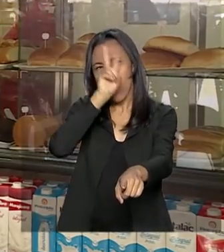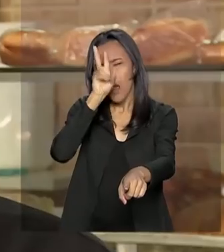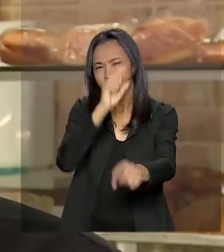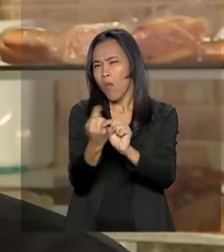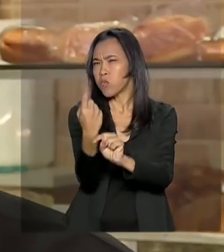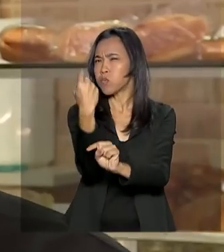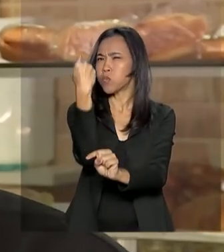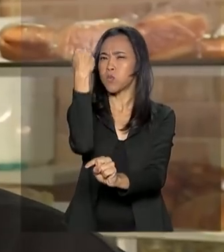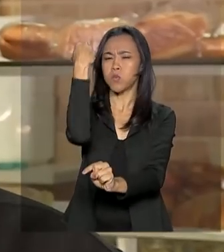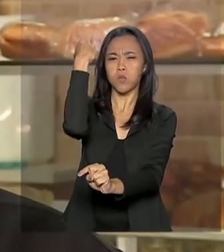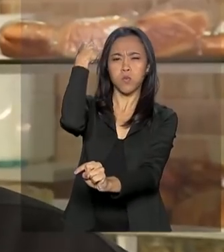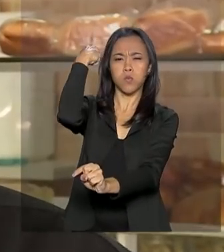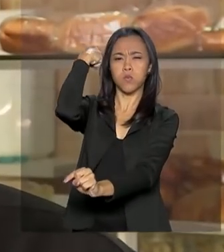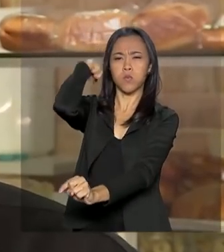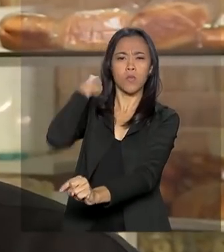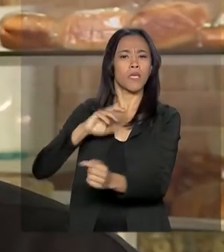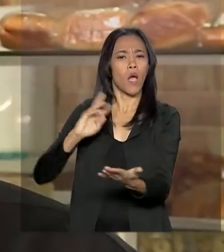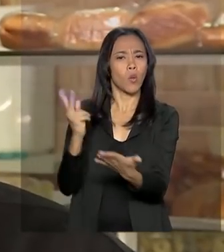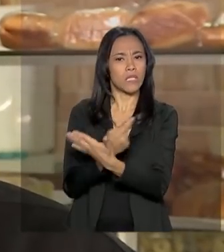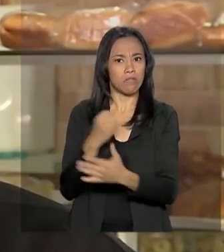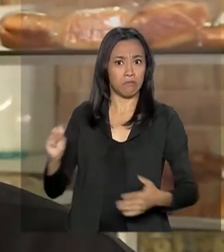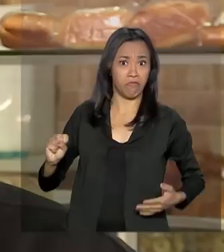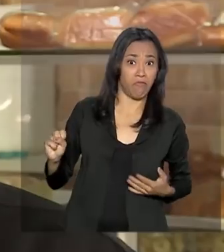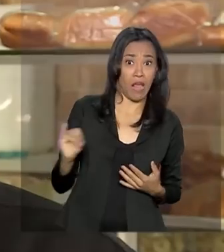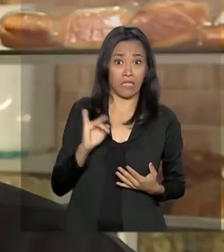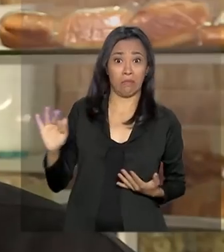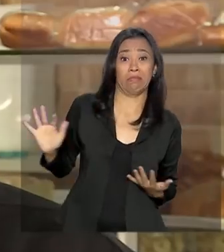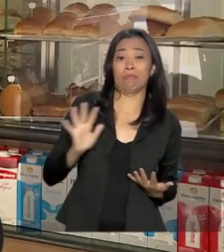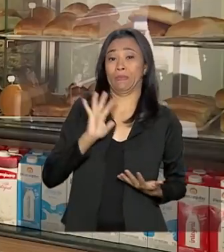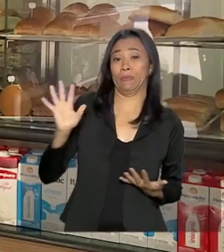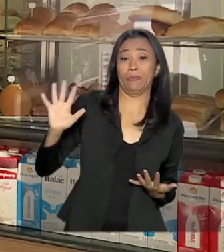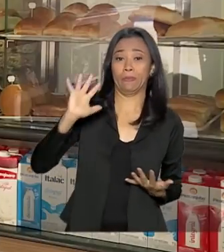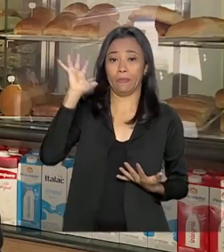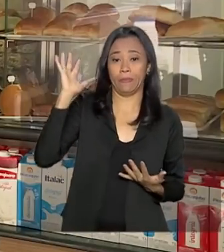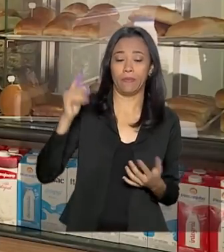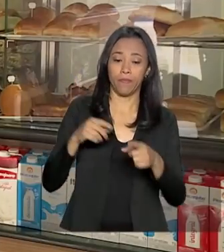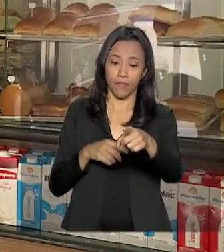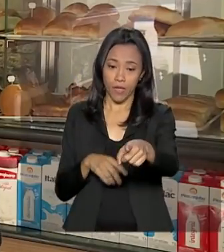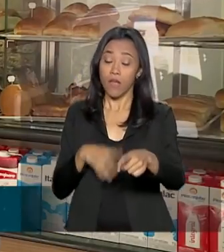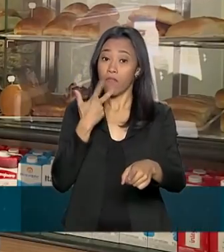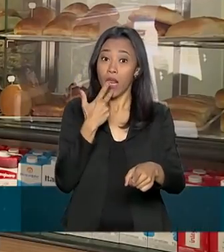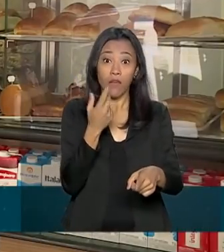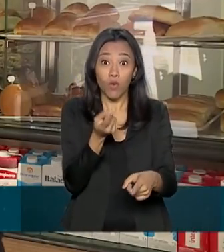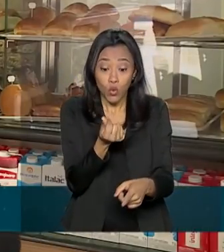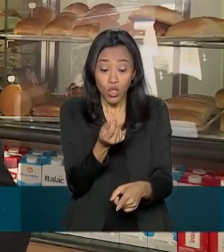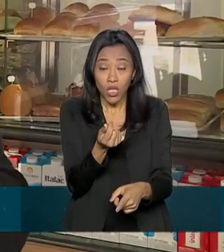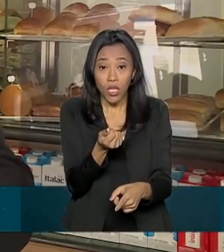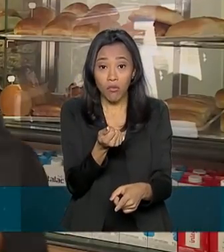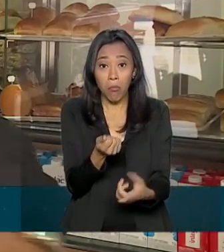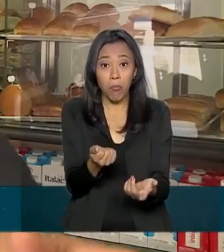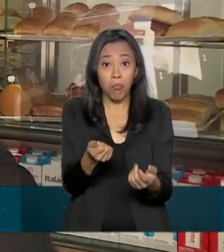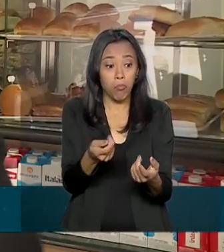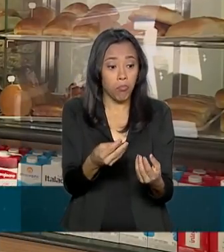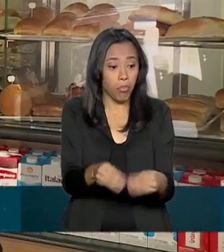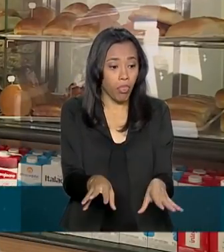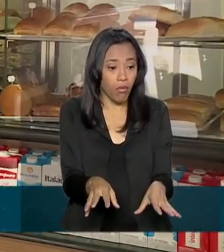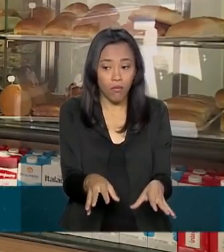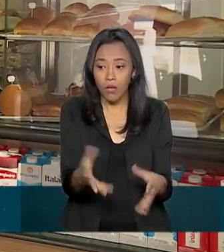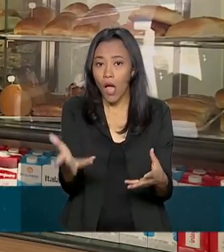memória as recordações da época de inflação descontrolada. O dinheiro desvalorizava da noite para o dia. Amanhã era uma